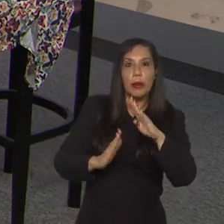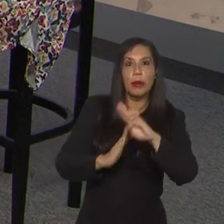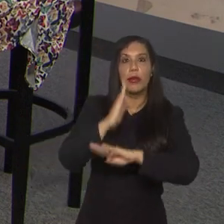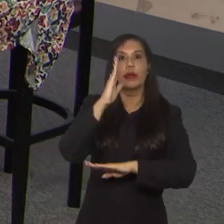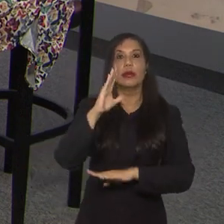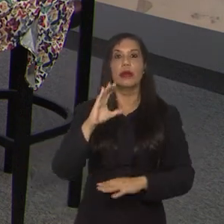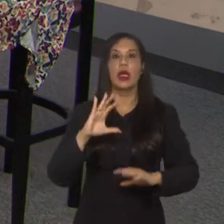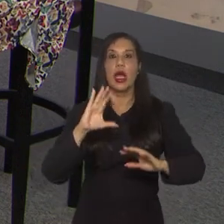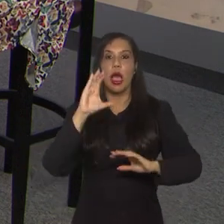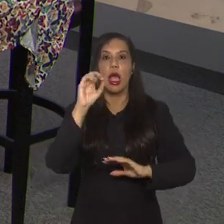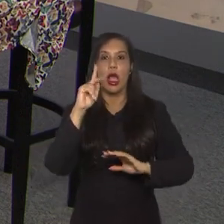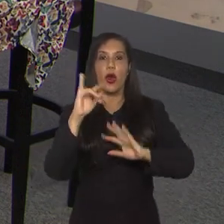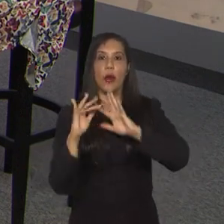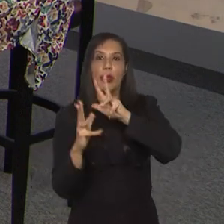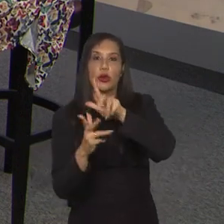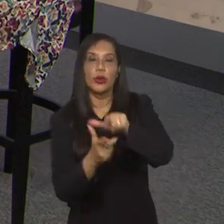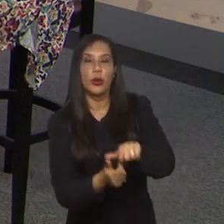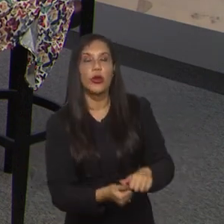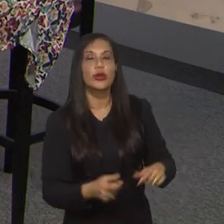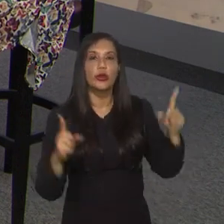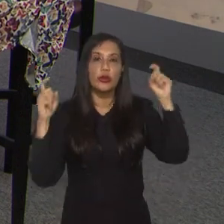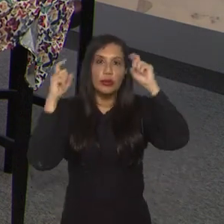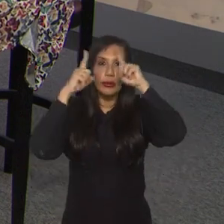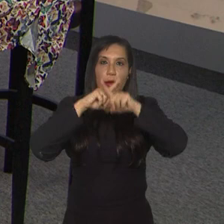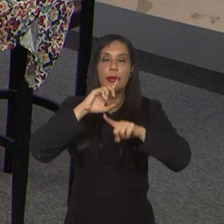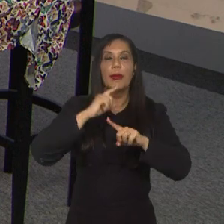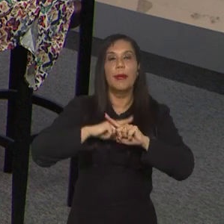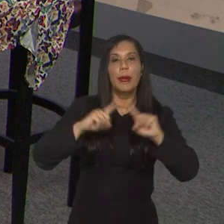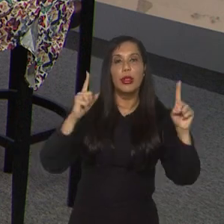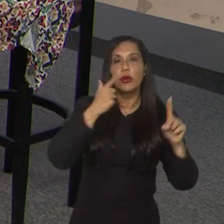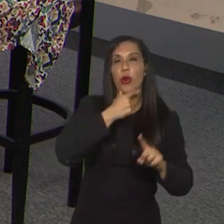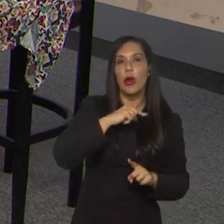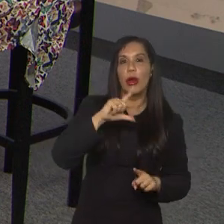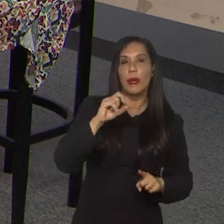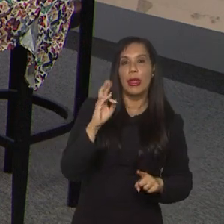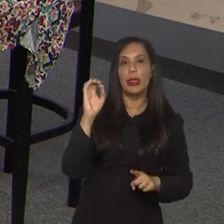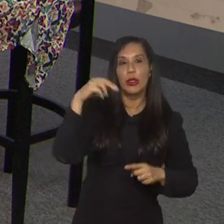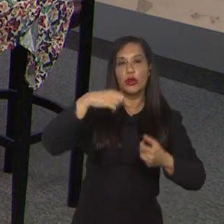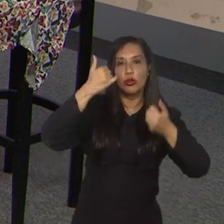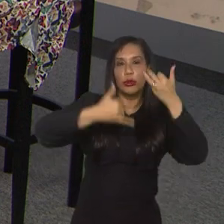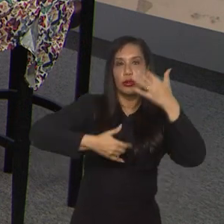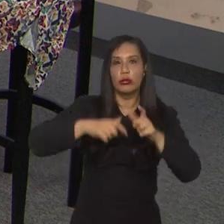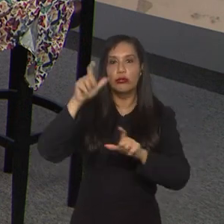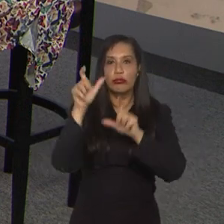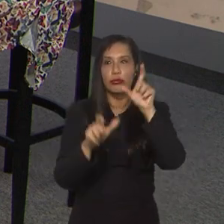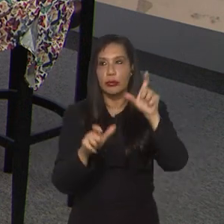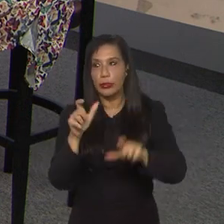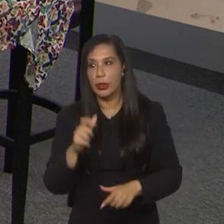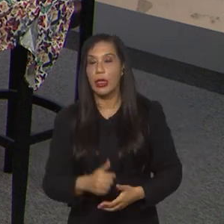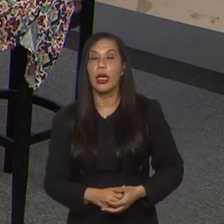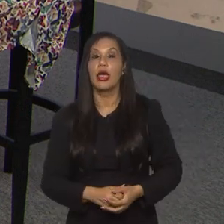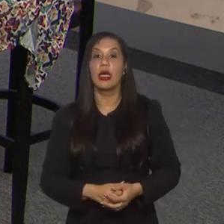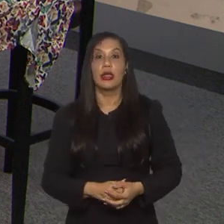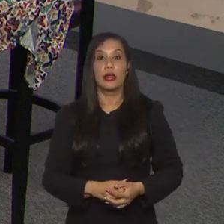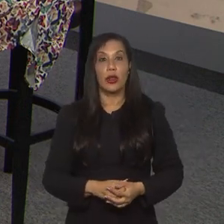classificou e tudo mais, com cheio de dificuldades, mas como o Lincoln mesmo disse, tem grandes jogadoras como a própria Khadija Shaw,